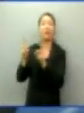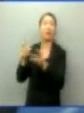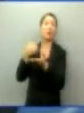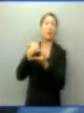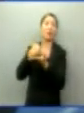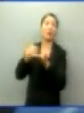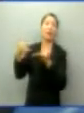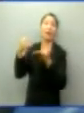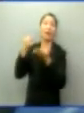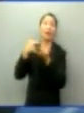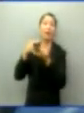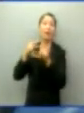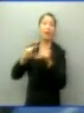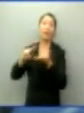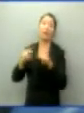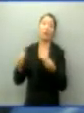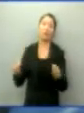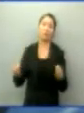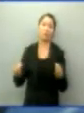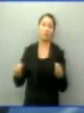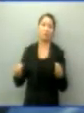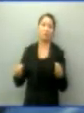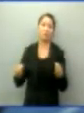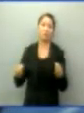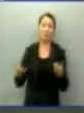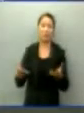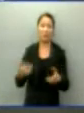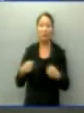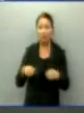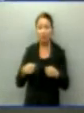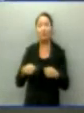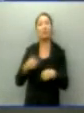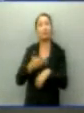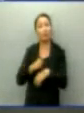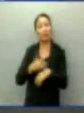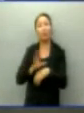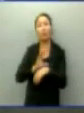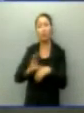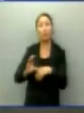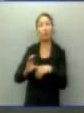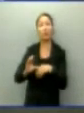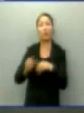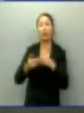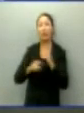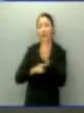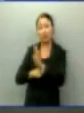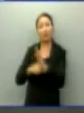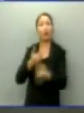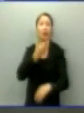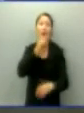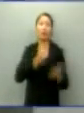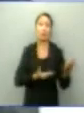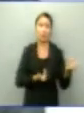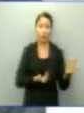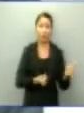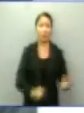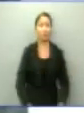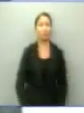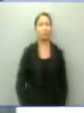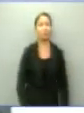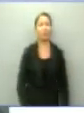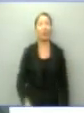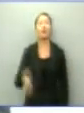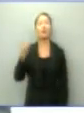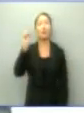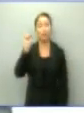possam aqui gerar emprego e renda para empregar nossos jovens. Tréplica de Lúdio Cabral. Bom, é fundamental